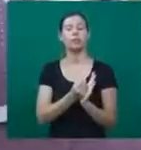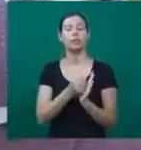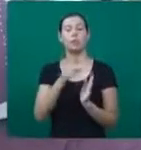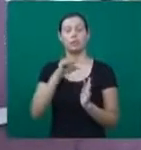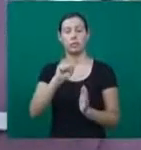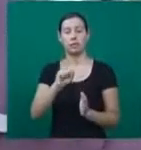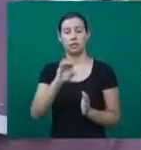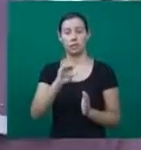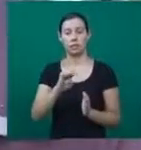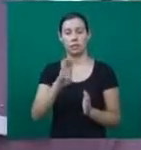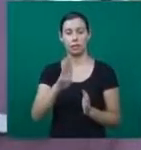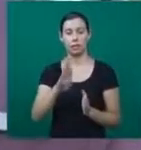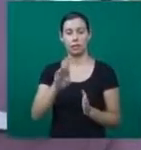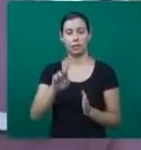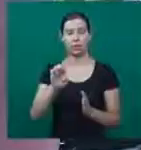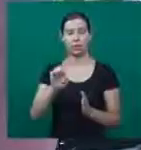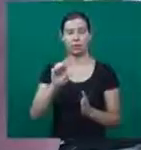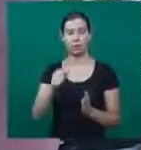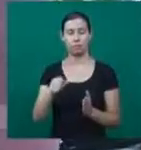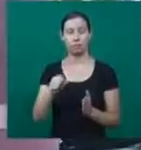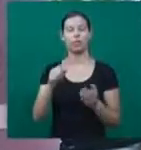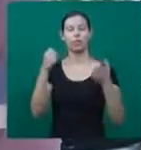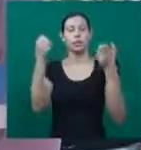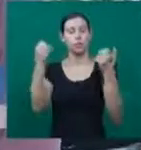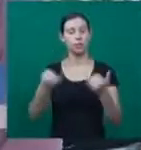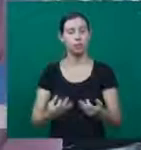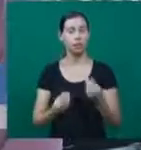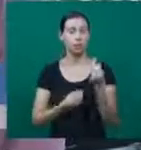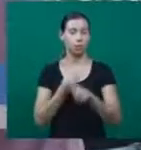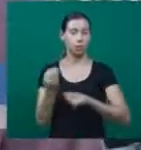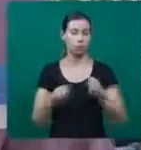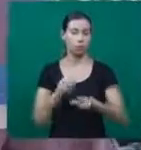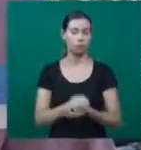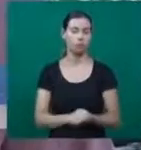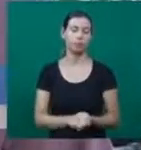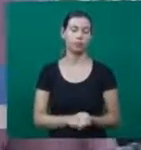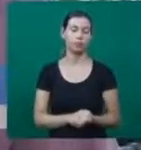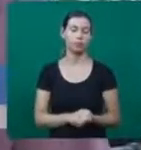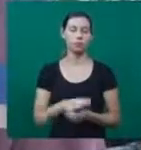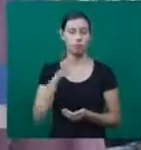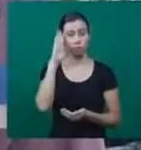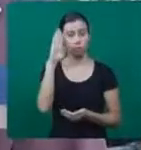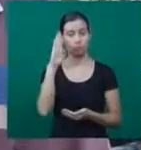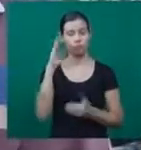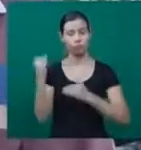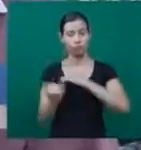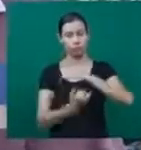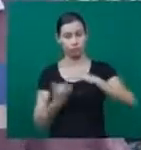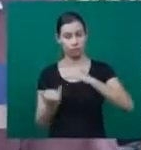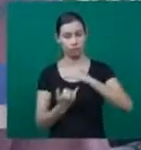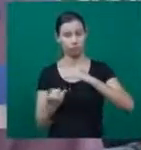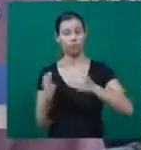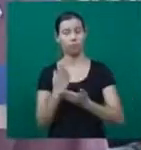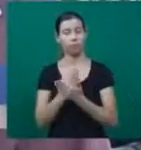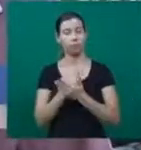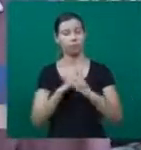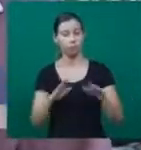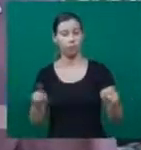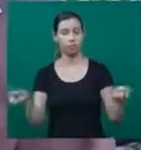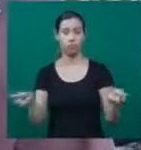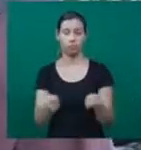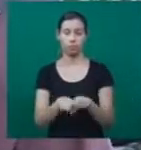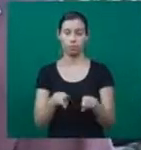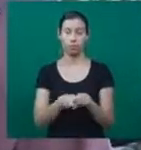sobre as vantagens de quem é registrado. O principal dela é sair da informalidade, conseguir estar em dia com a Receita Federal, com o governo.